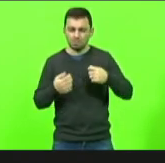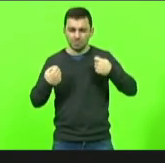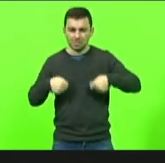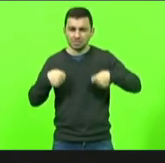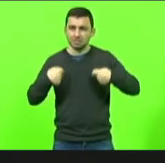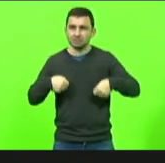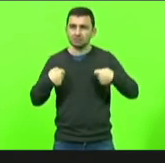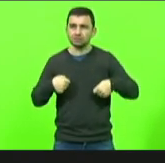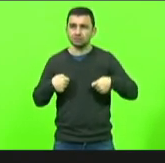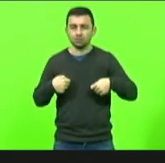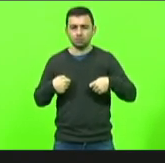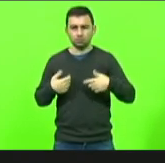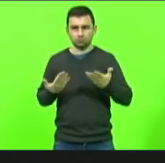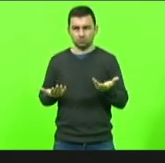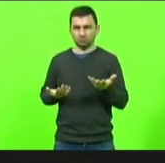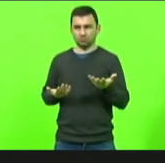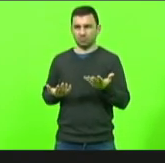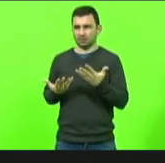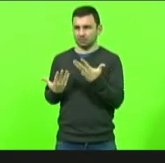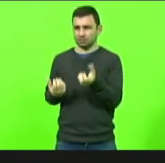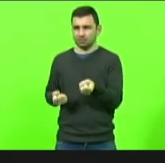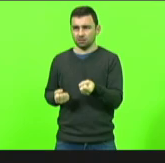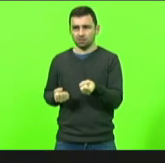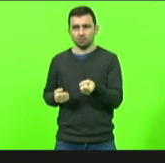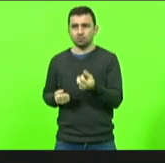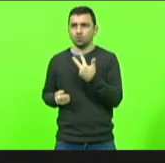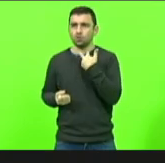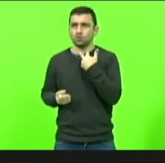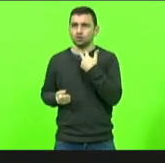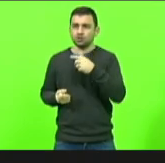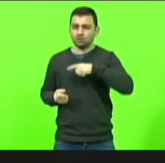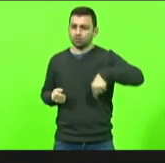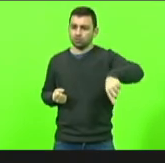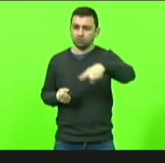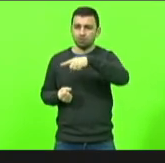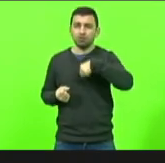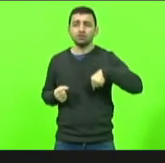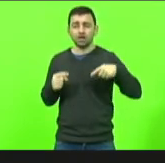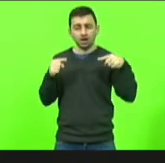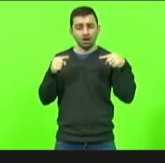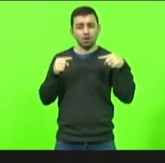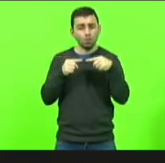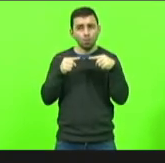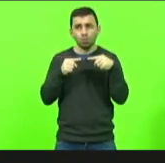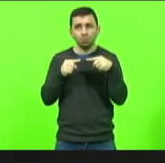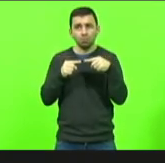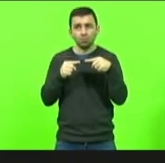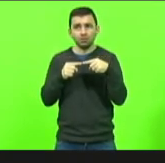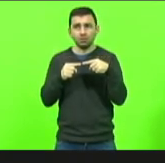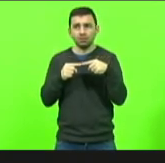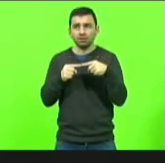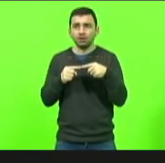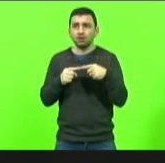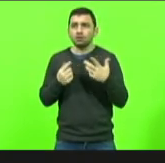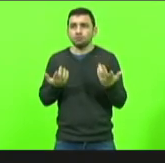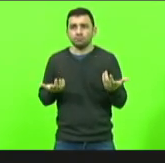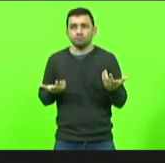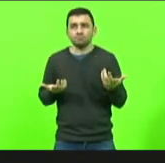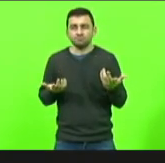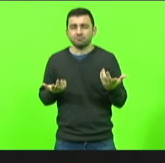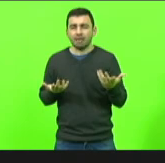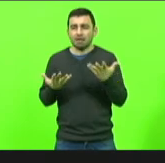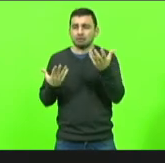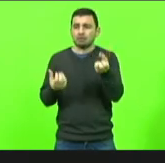tolerar não é você mesmo se torna o intolerante portanto se quer ensinar a tolerar ensine